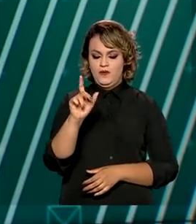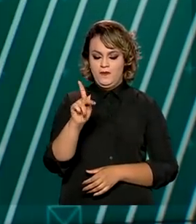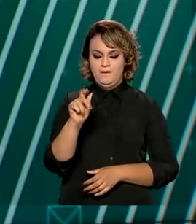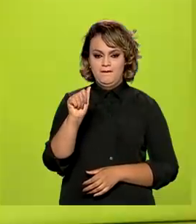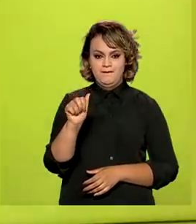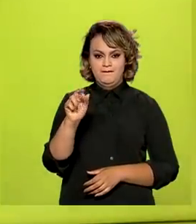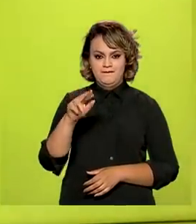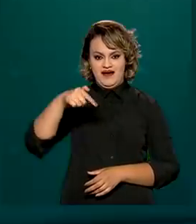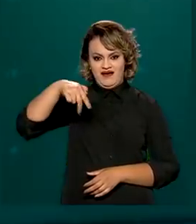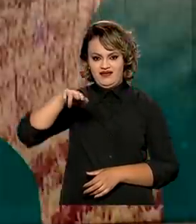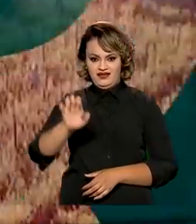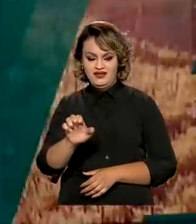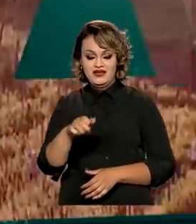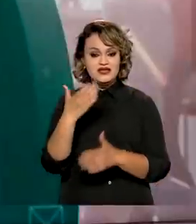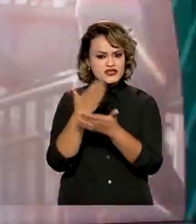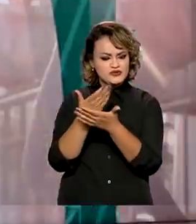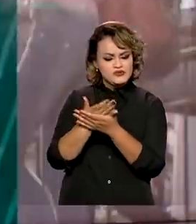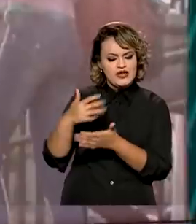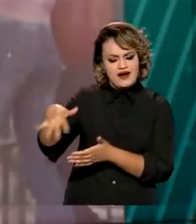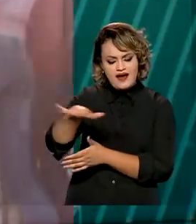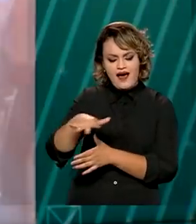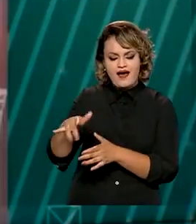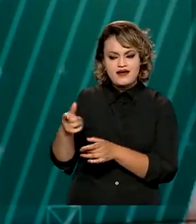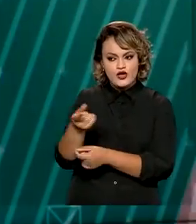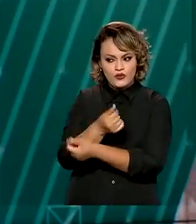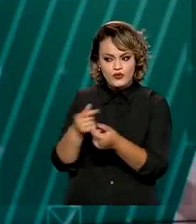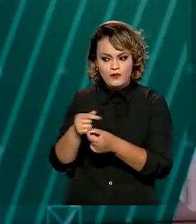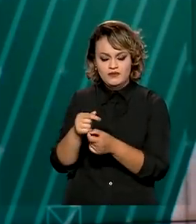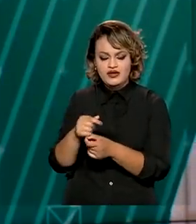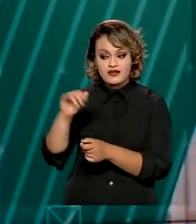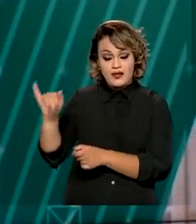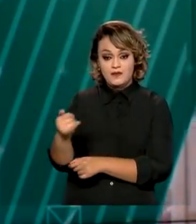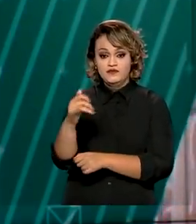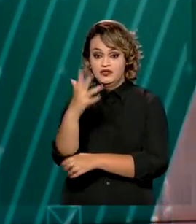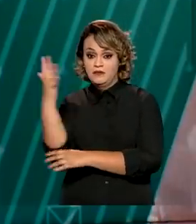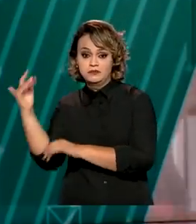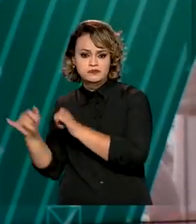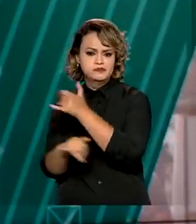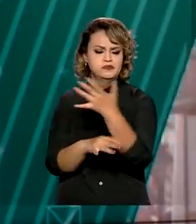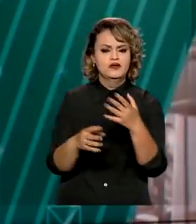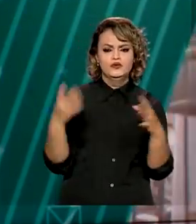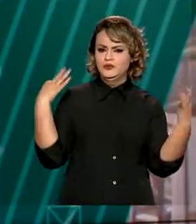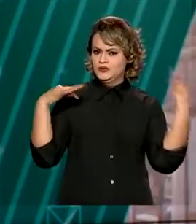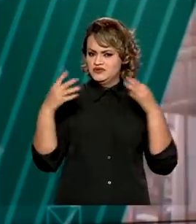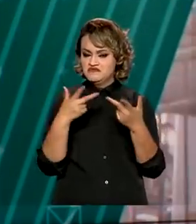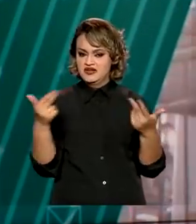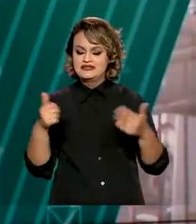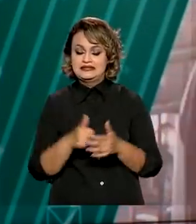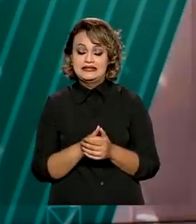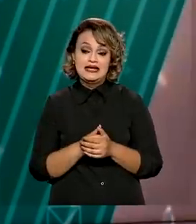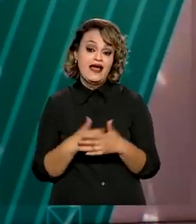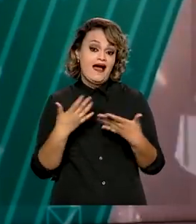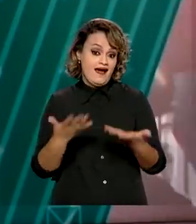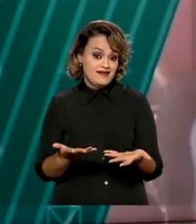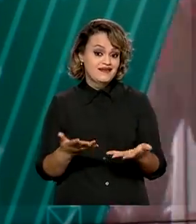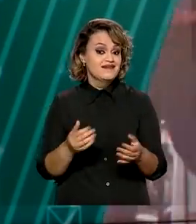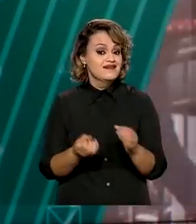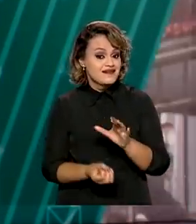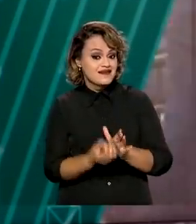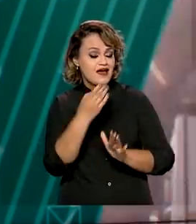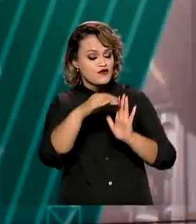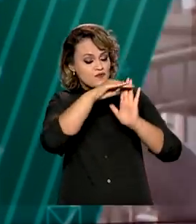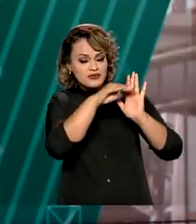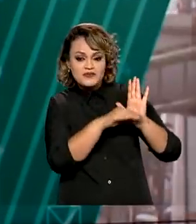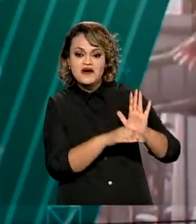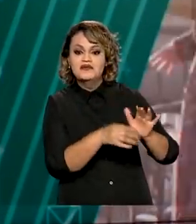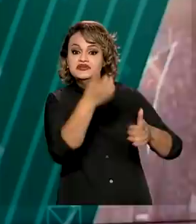exploração econômica, com benefícios turísticos, educacionais e de preservação. Para incentivar essas áreas no Brasil, foi lançado o Manual